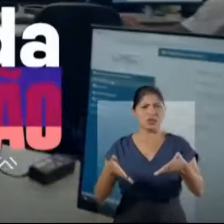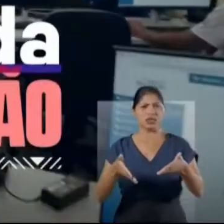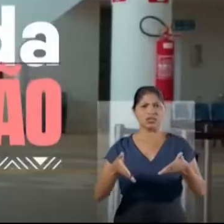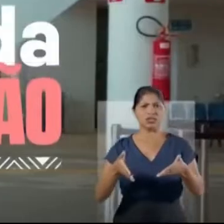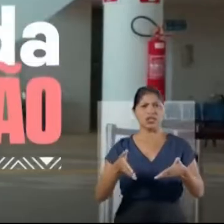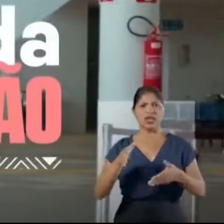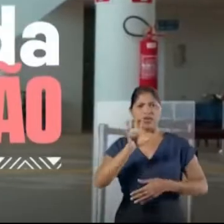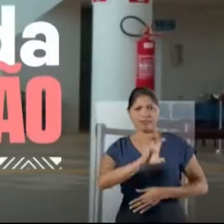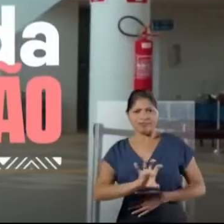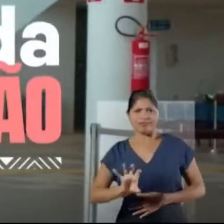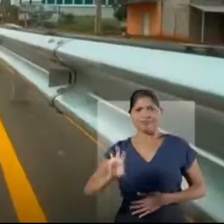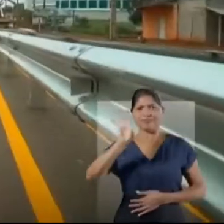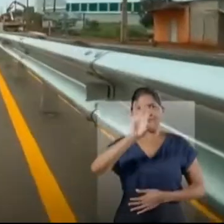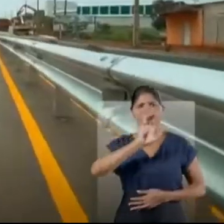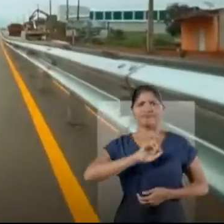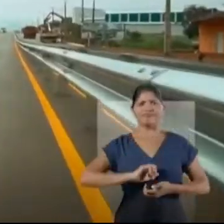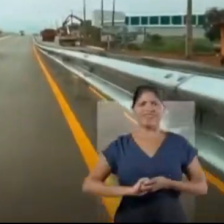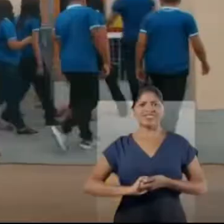percorremos cada região.